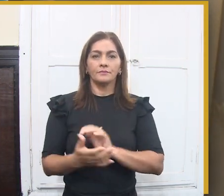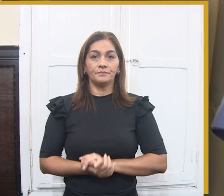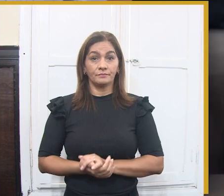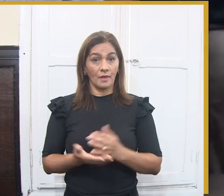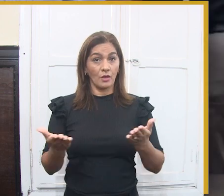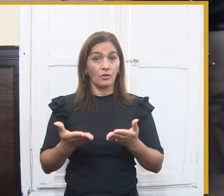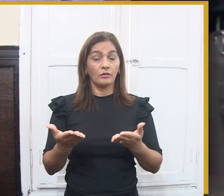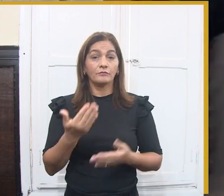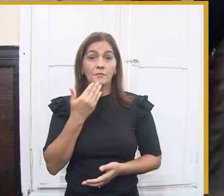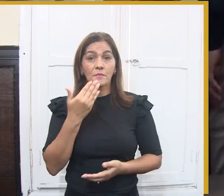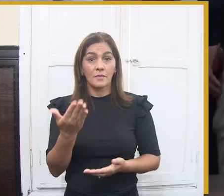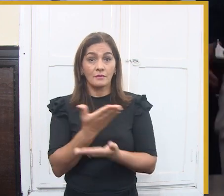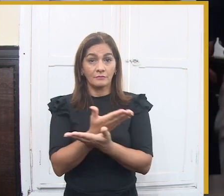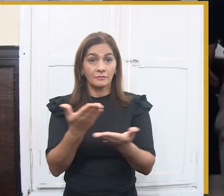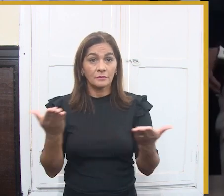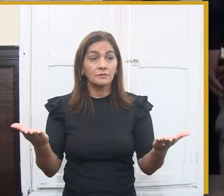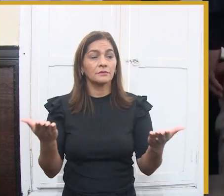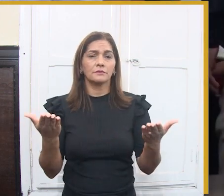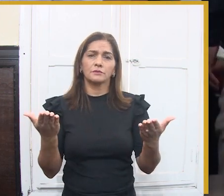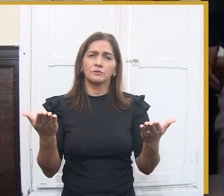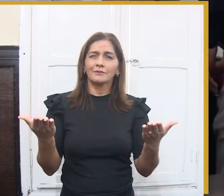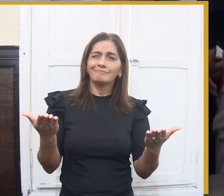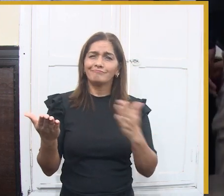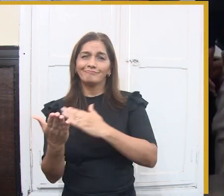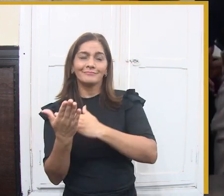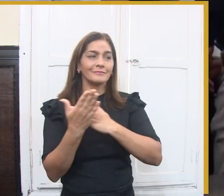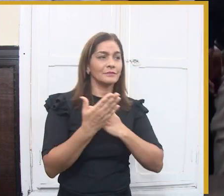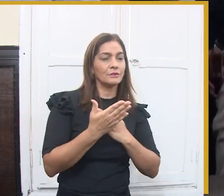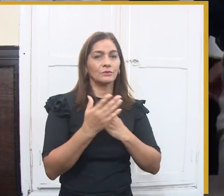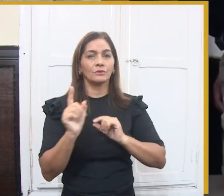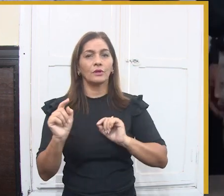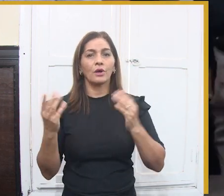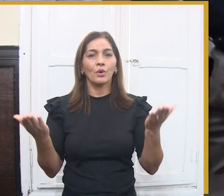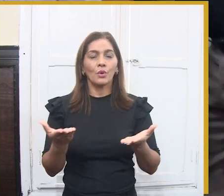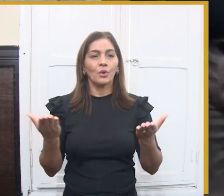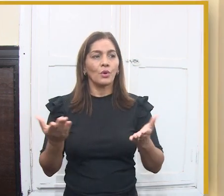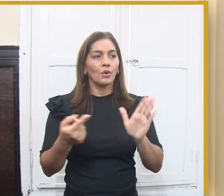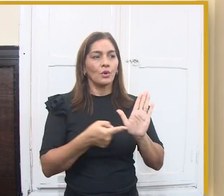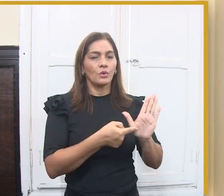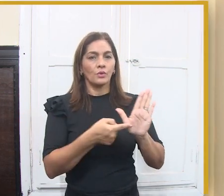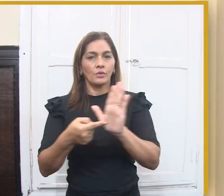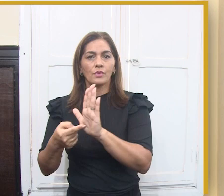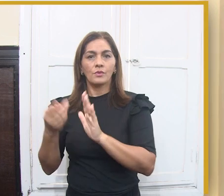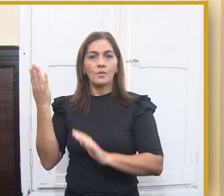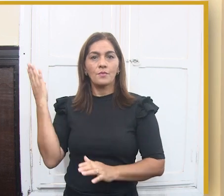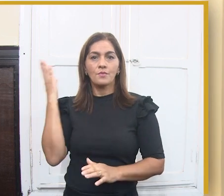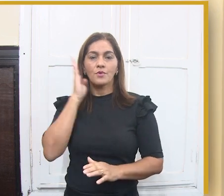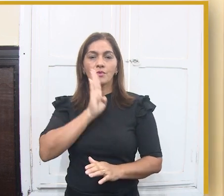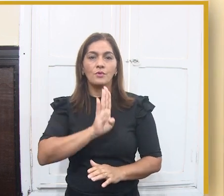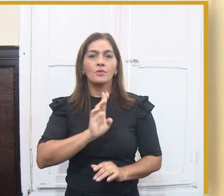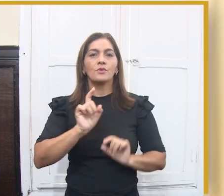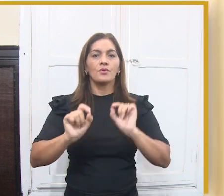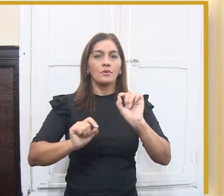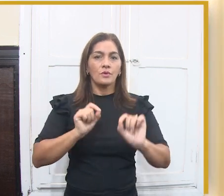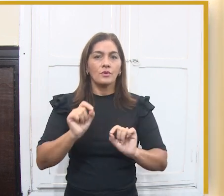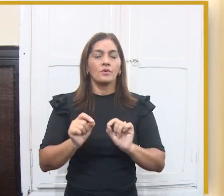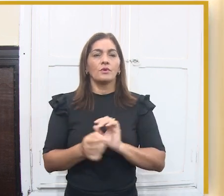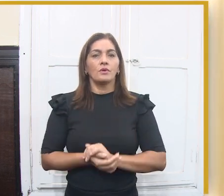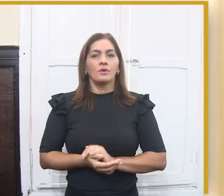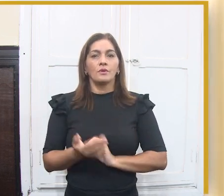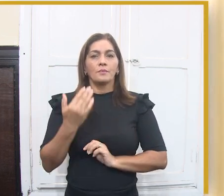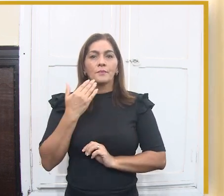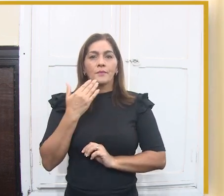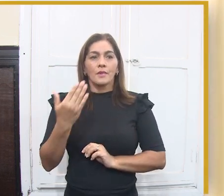Maravilha. As palavras da secretária Larissa Almeida, secretária de Desenvolvimento Econômico e da Ciência, Tecnologia